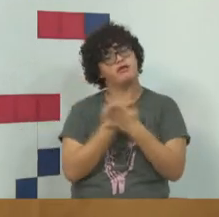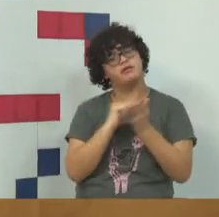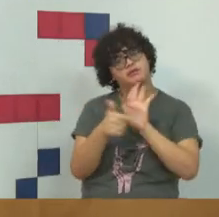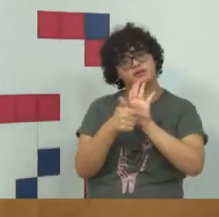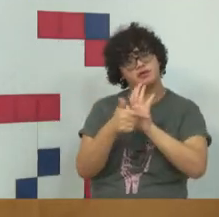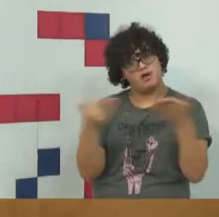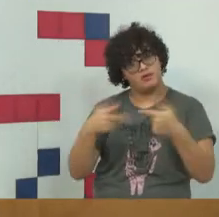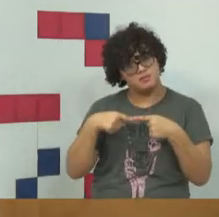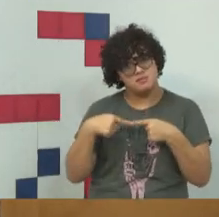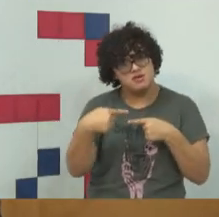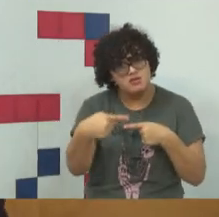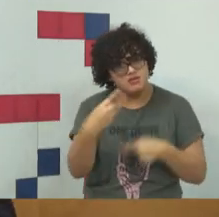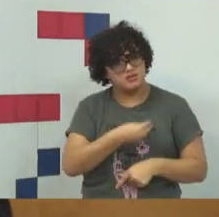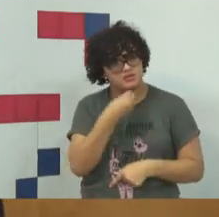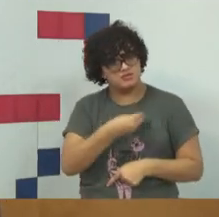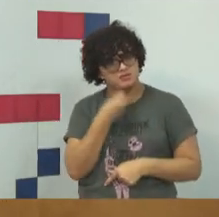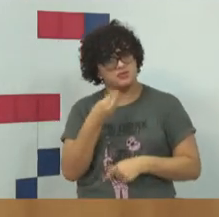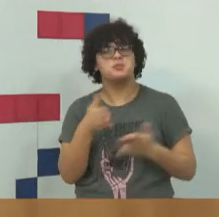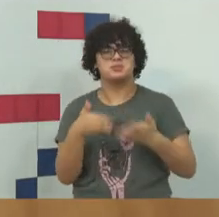nesse período que a gente está vivendo?